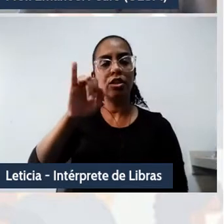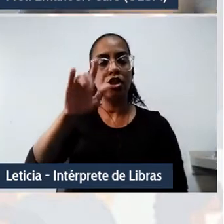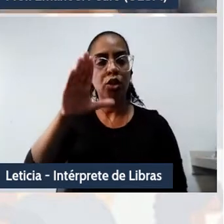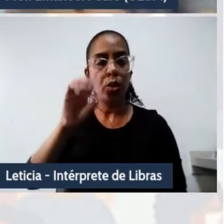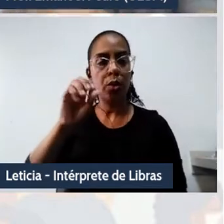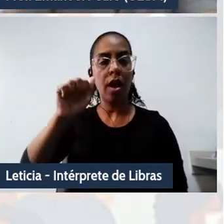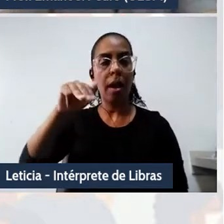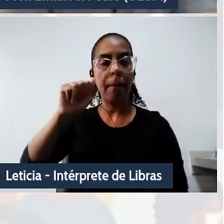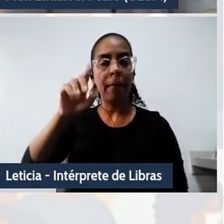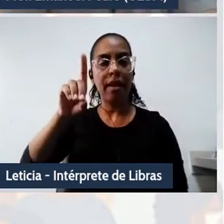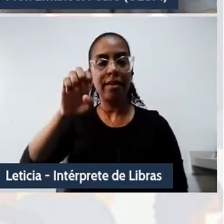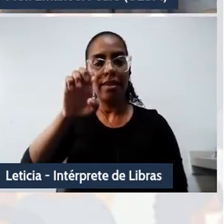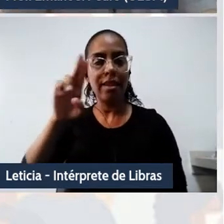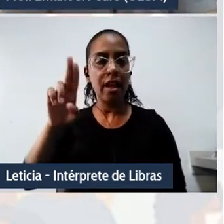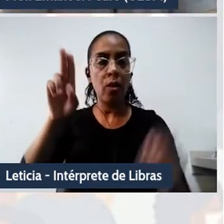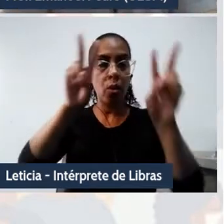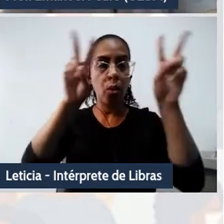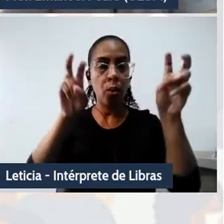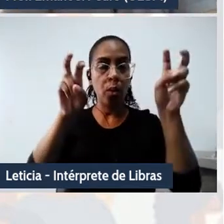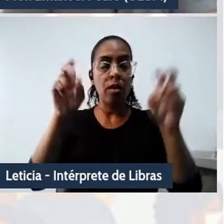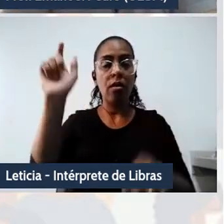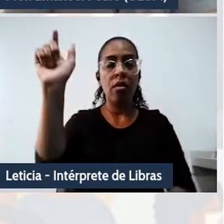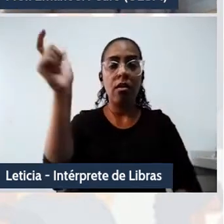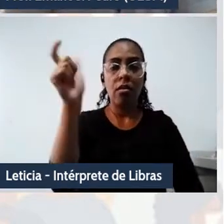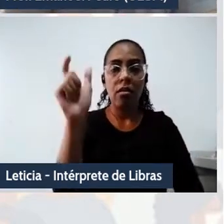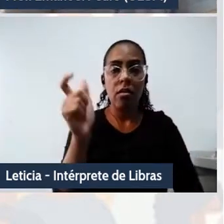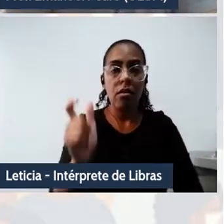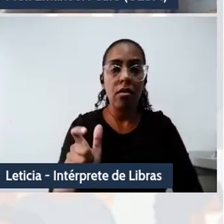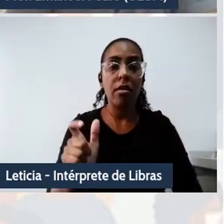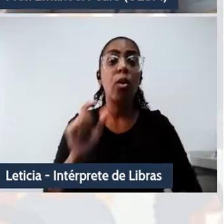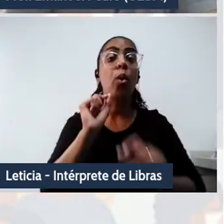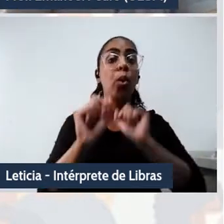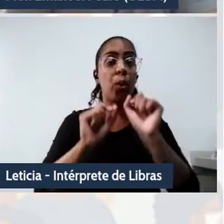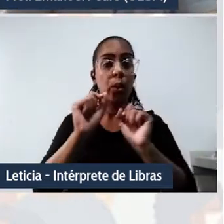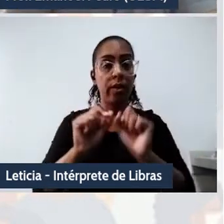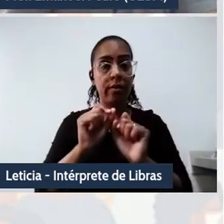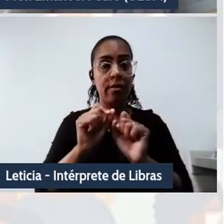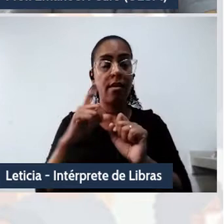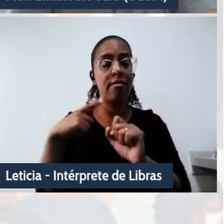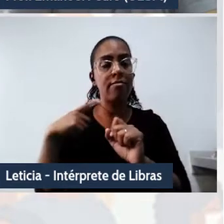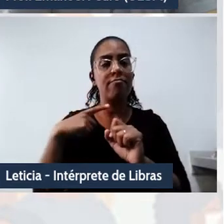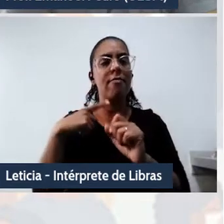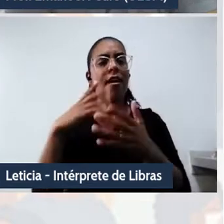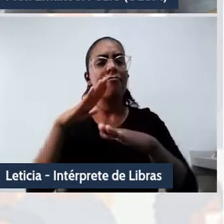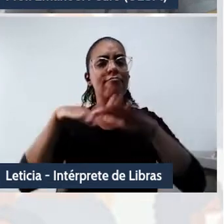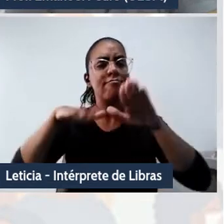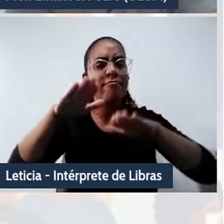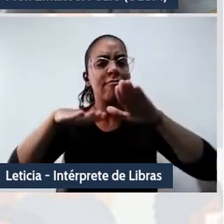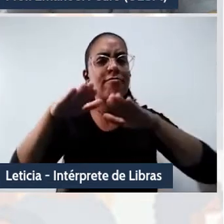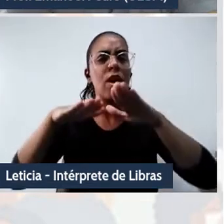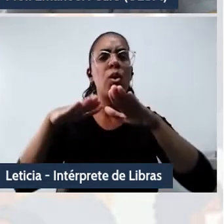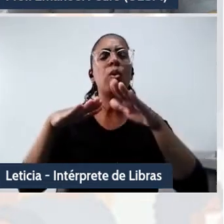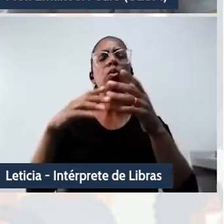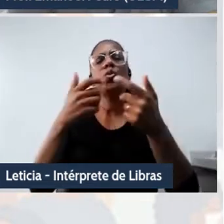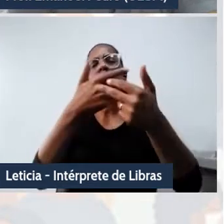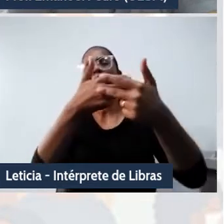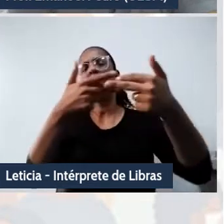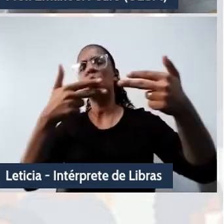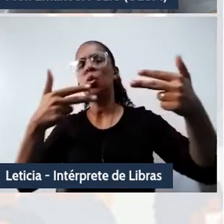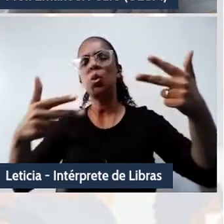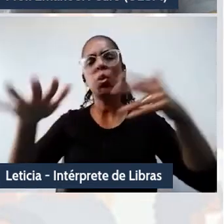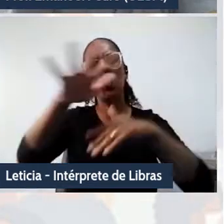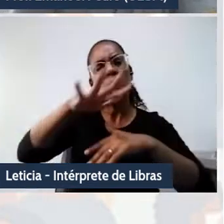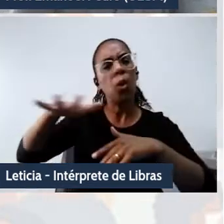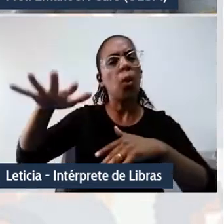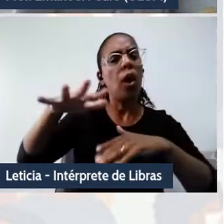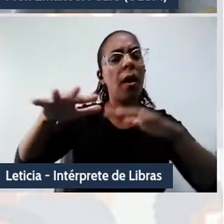abre aspas, são performativos e engendram reações, geram alterações nos espaços e naqueles que